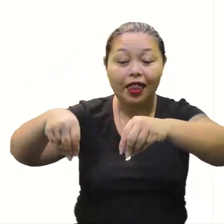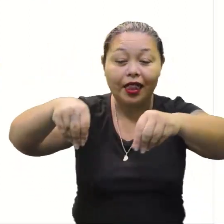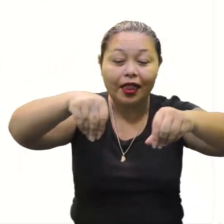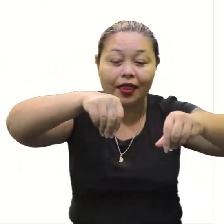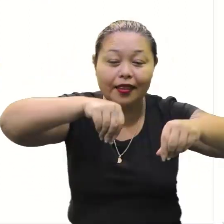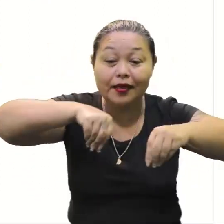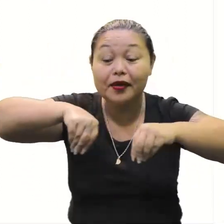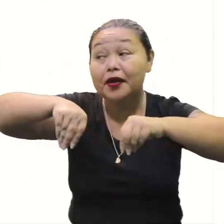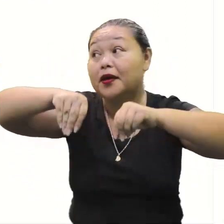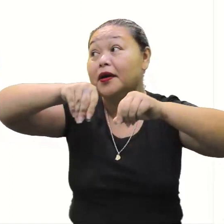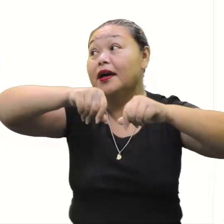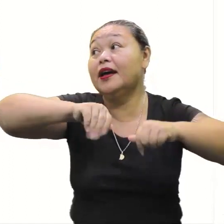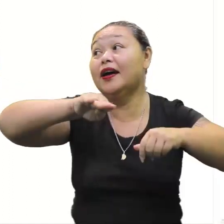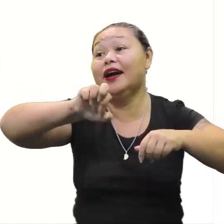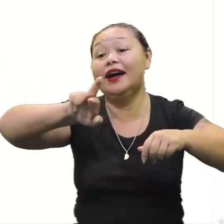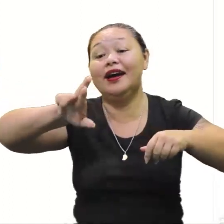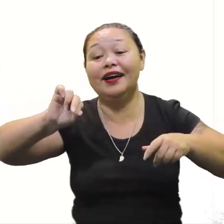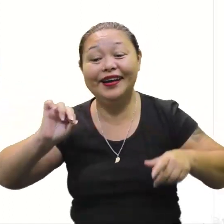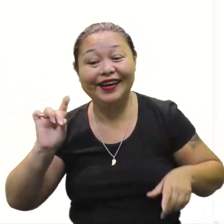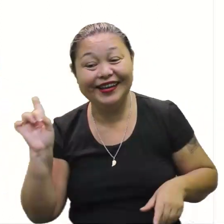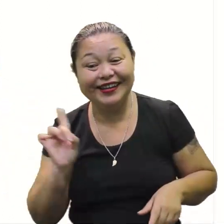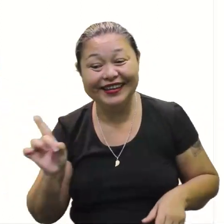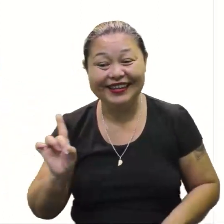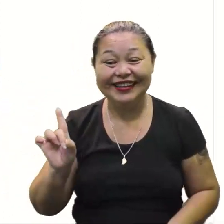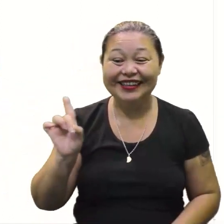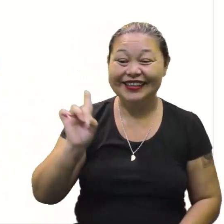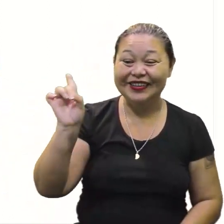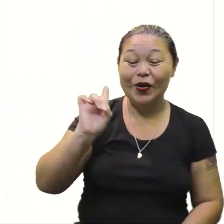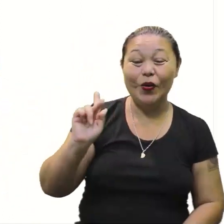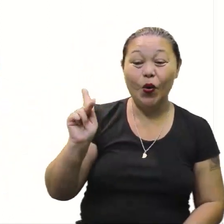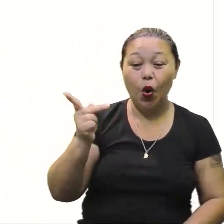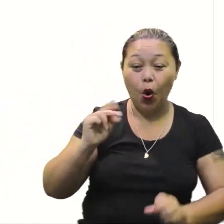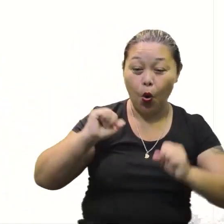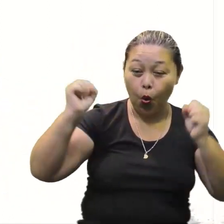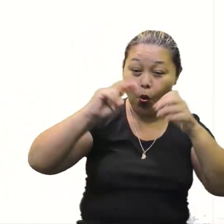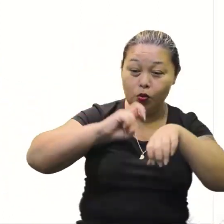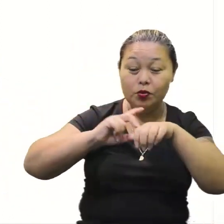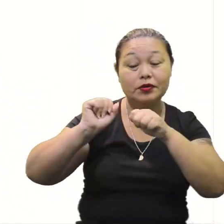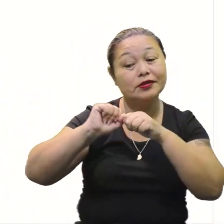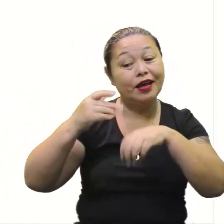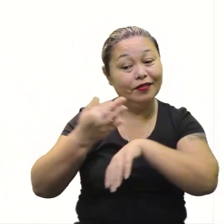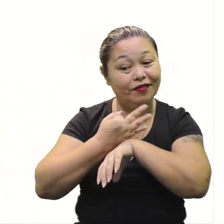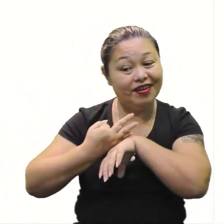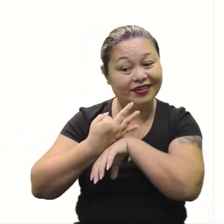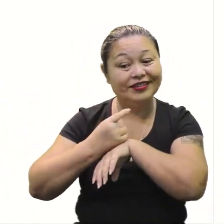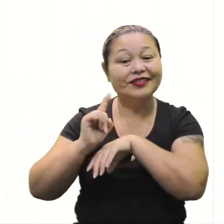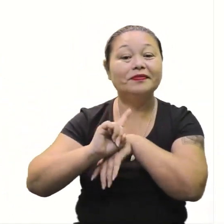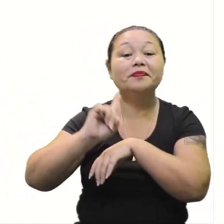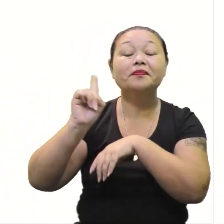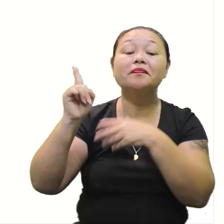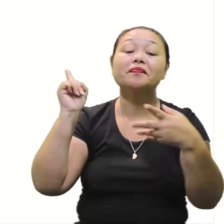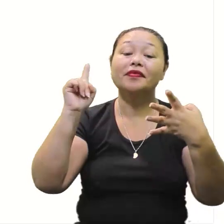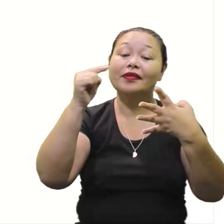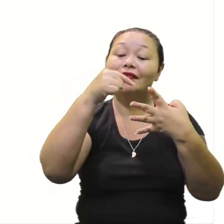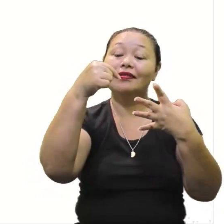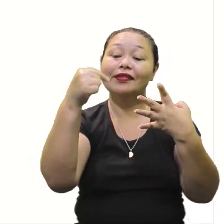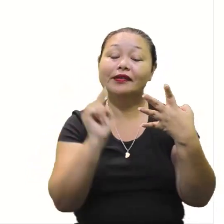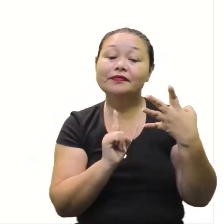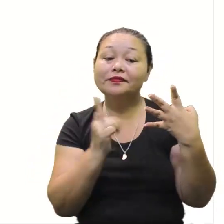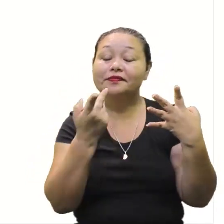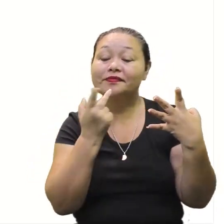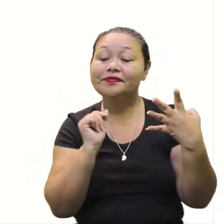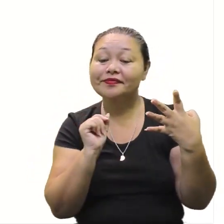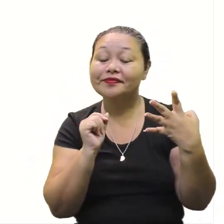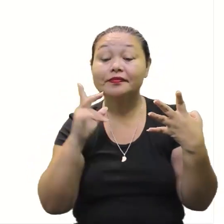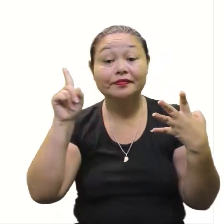que é no barro. O Hulk foi... está de férias. Vamos lá, então. Primeiro passo. Olha lá, como eu